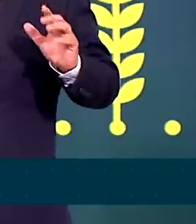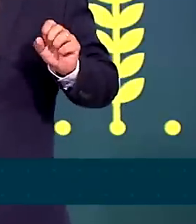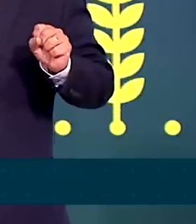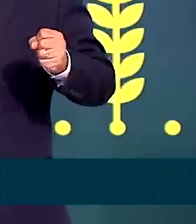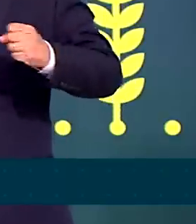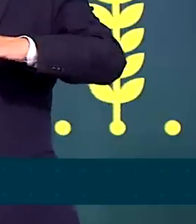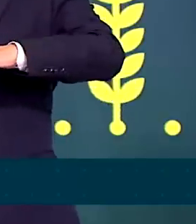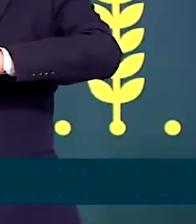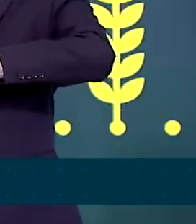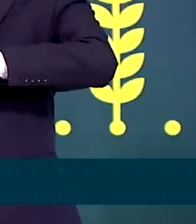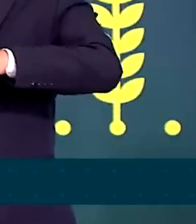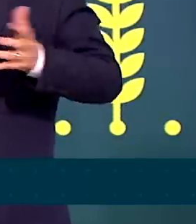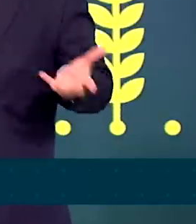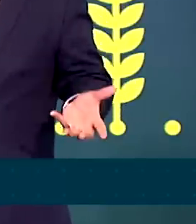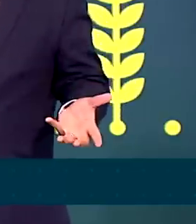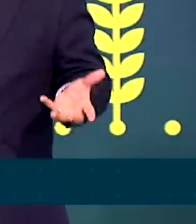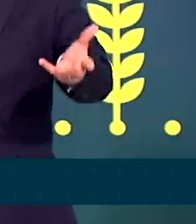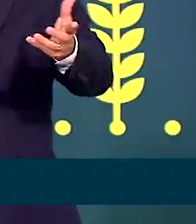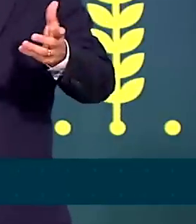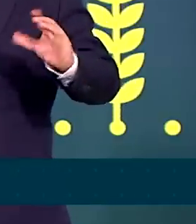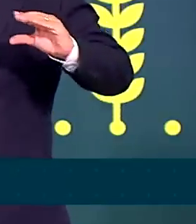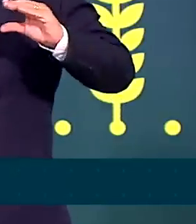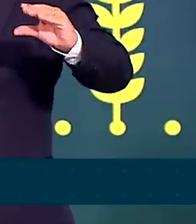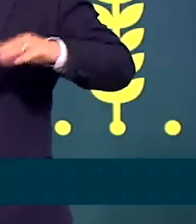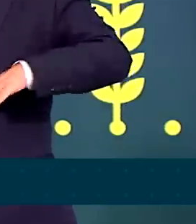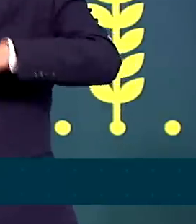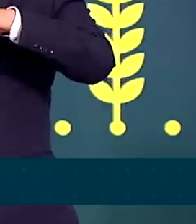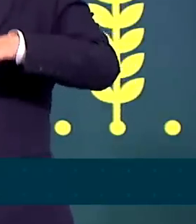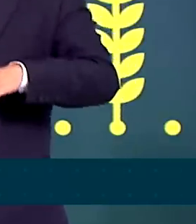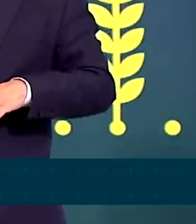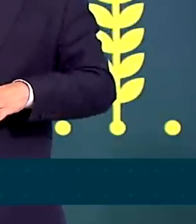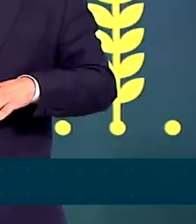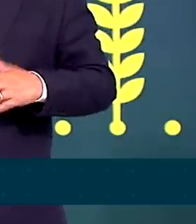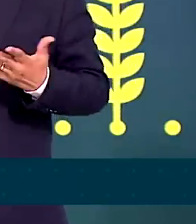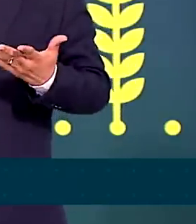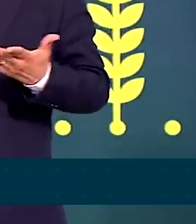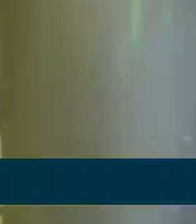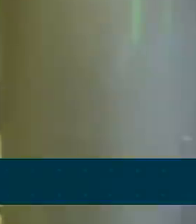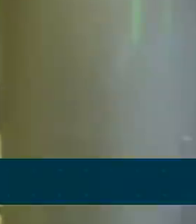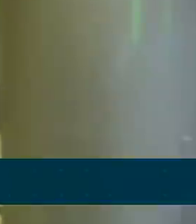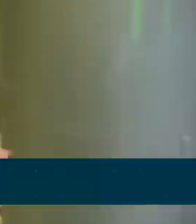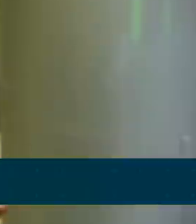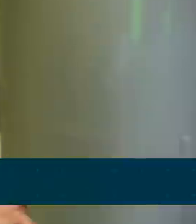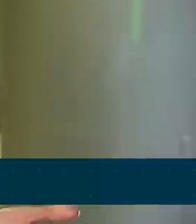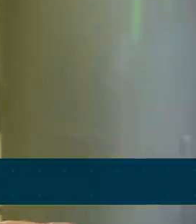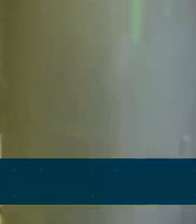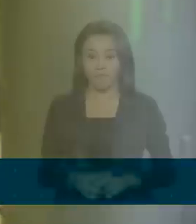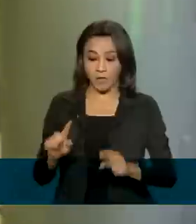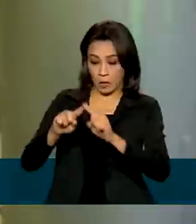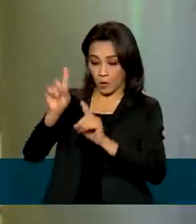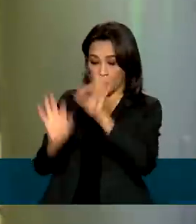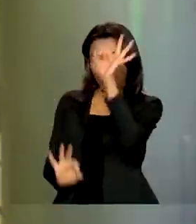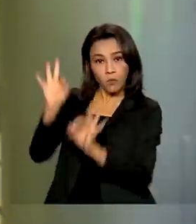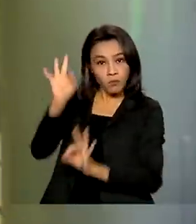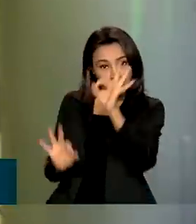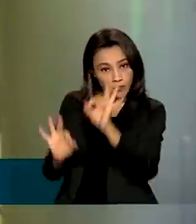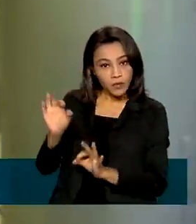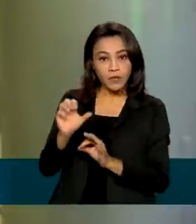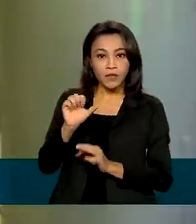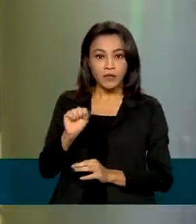recursos para impulsionarmos o financiamento da maior safra brasileira de grãos da história. O Plano Safra 2022